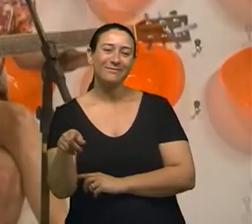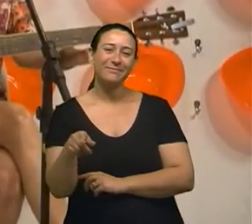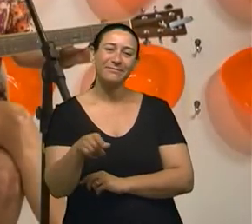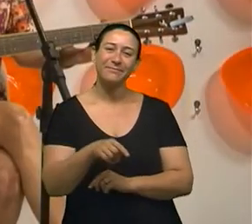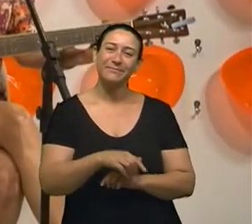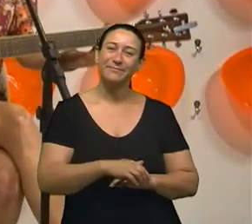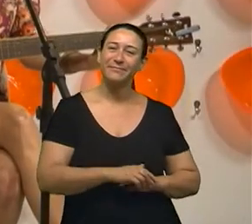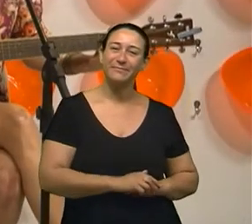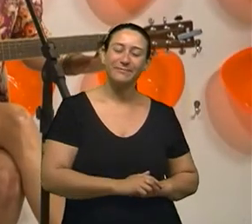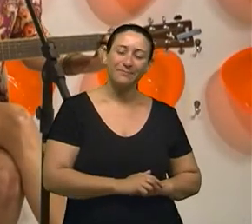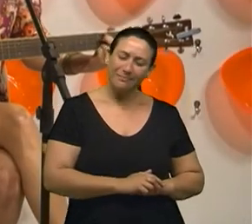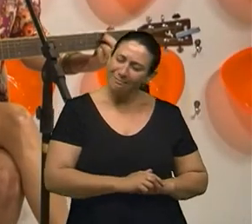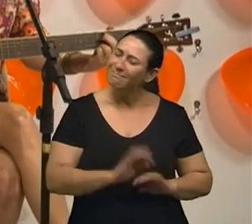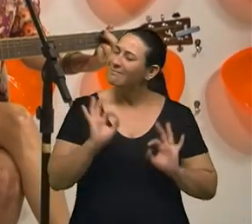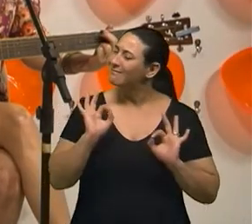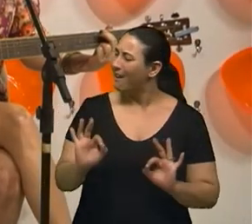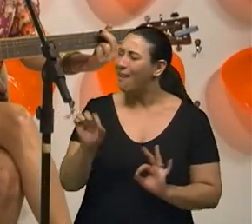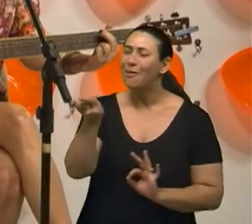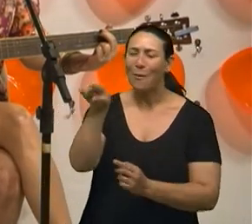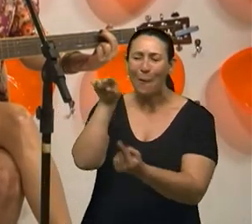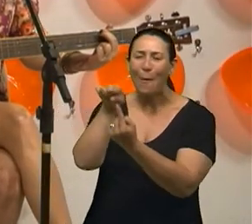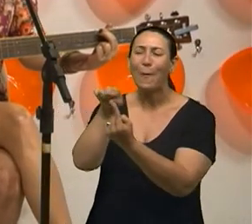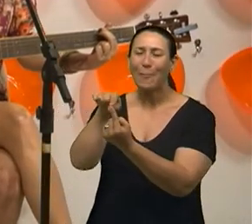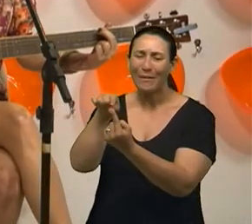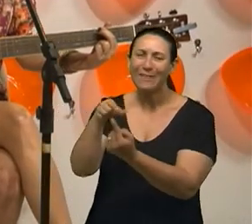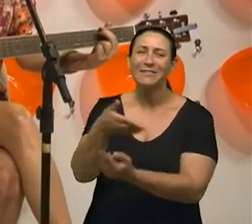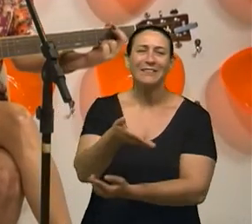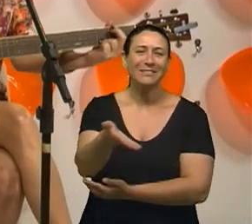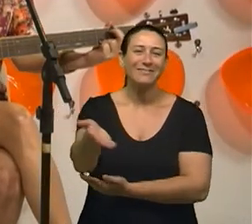Tu caberia lá